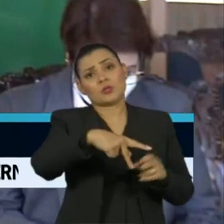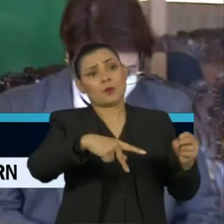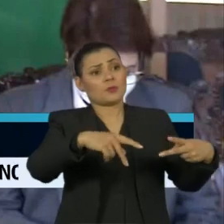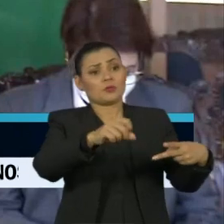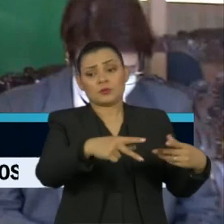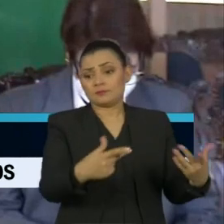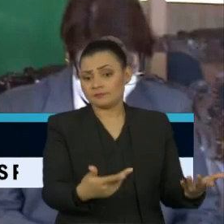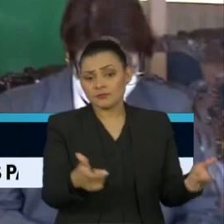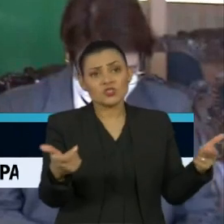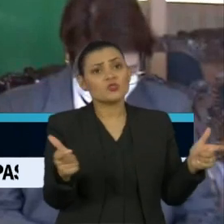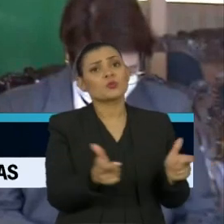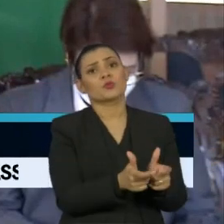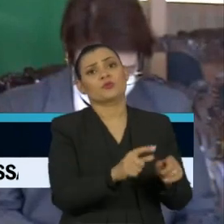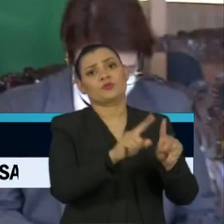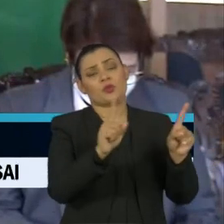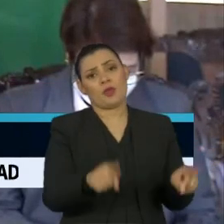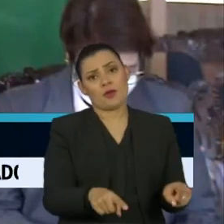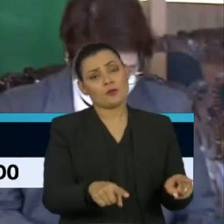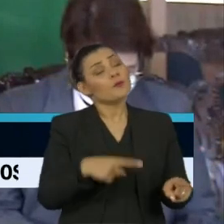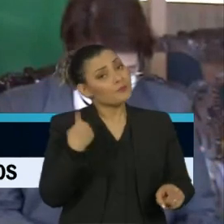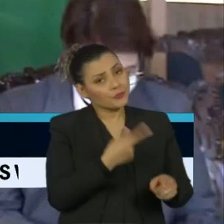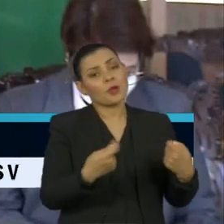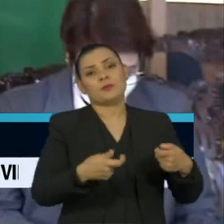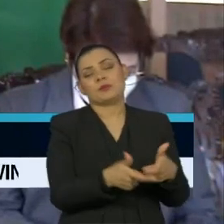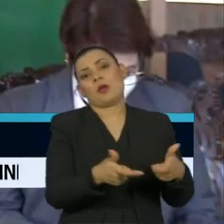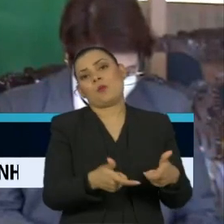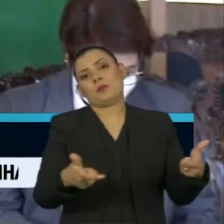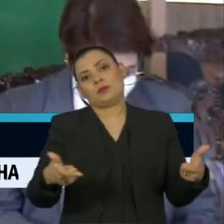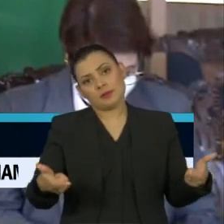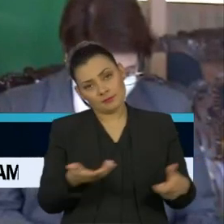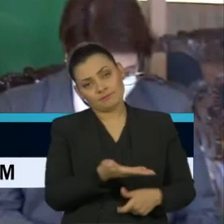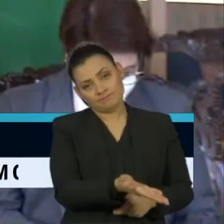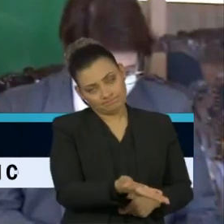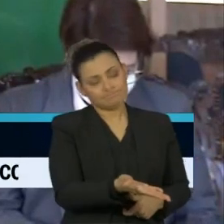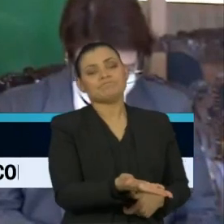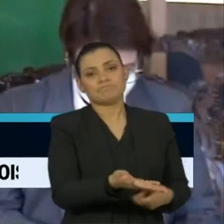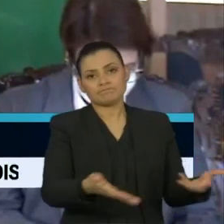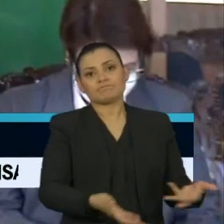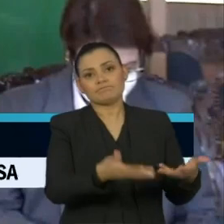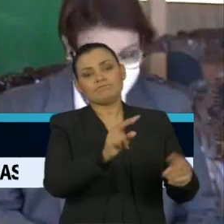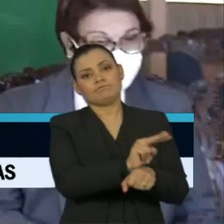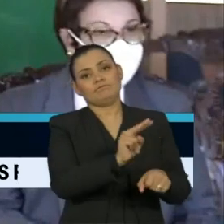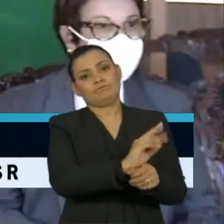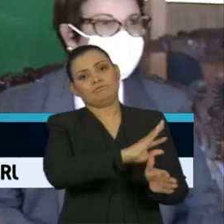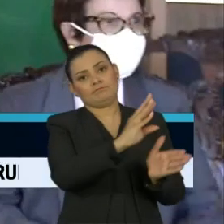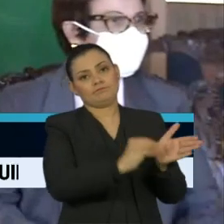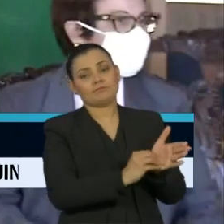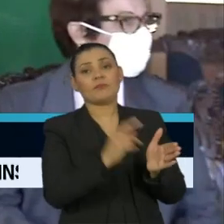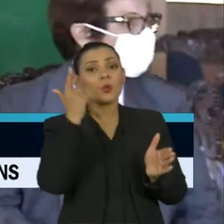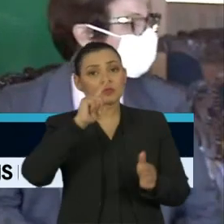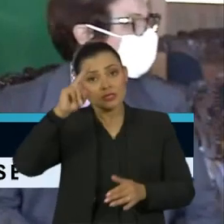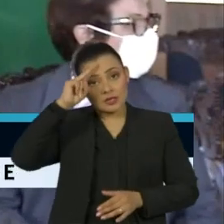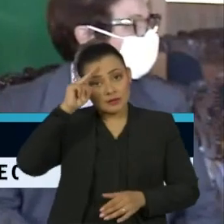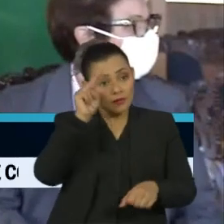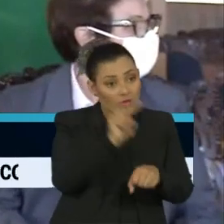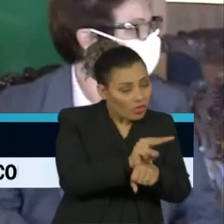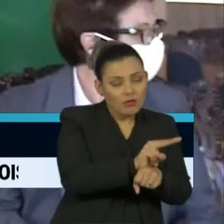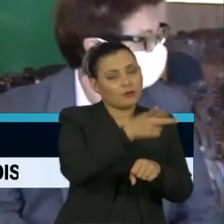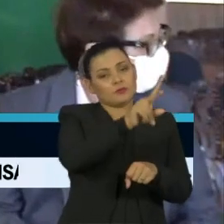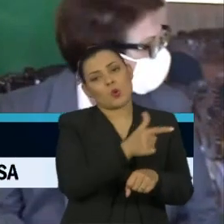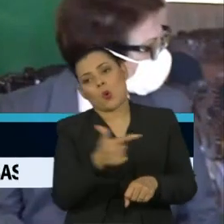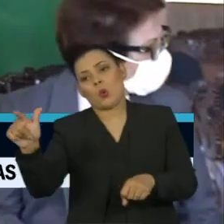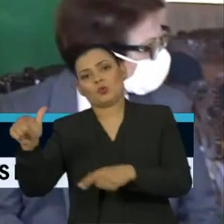com seus efetivos reduzidos, e nós precisamos aumentar essa capacidade deles de modo que liberemos as Forças Armadas de um emprego